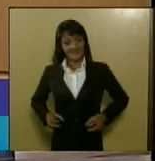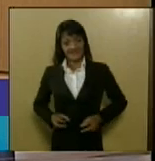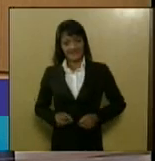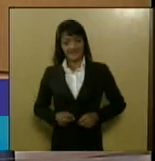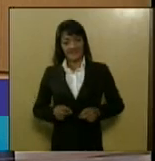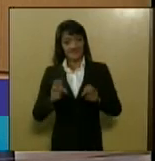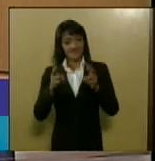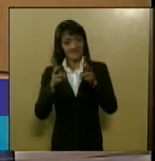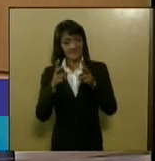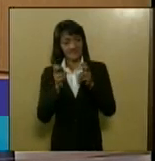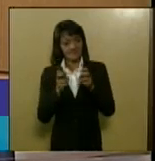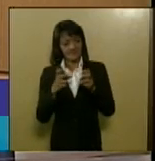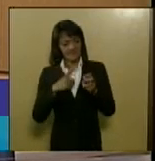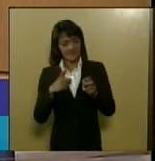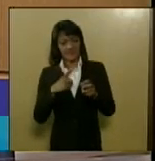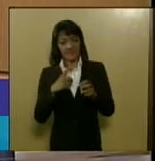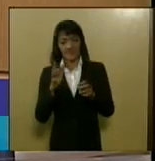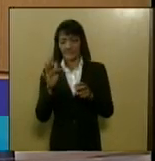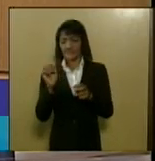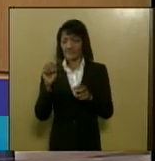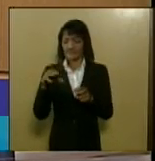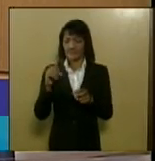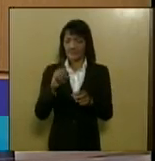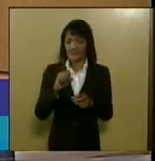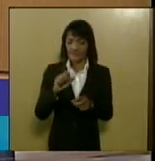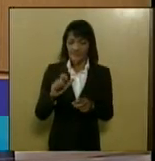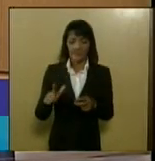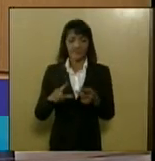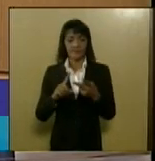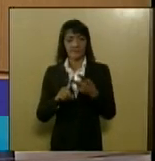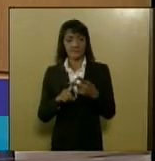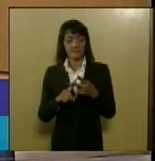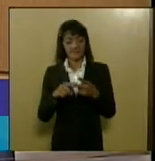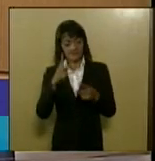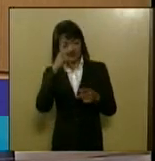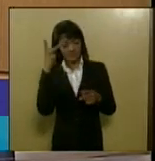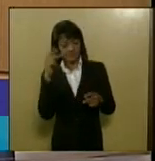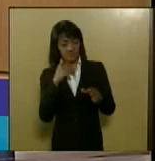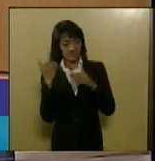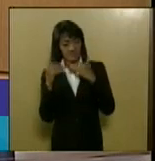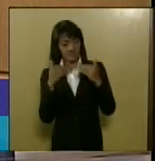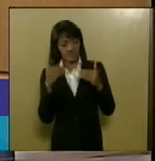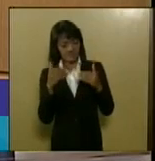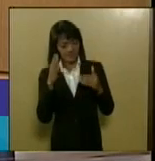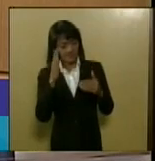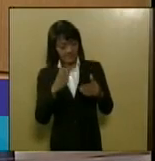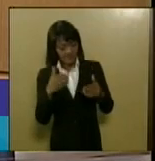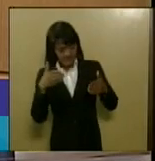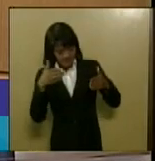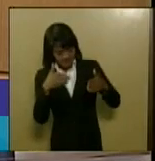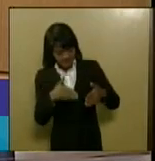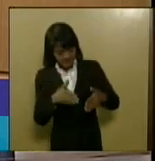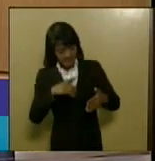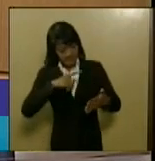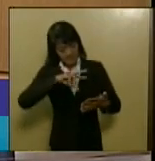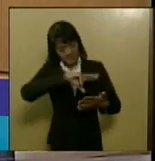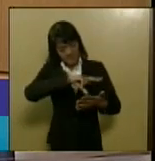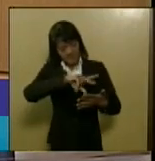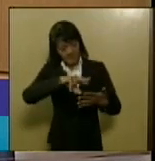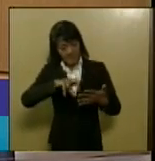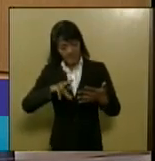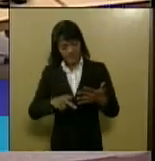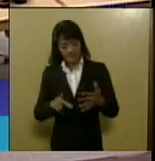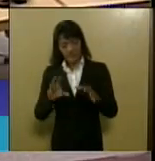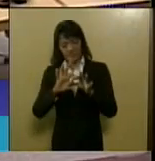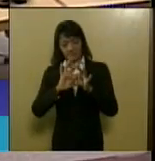vê que ali tem formol de embalsamar cadáver você vê que acende que é um veneno você vê várias substâncias que são